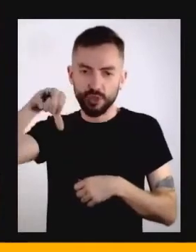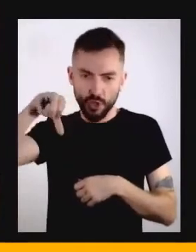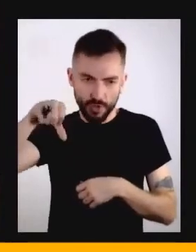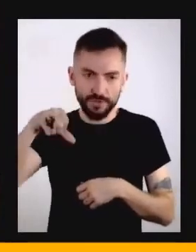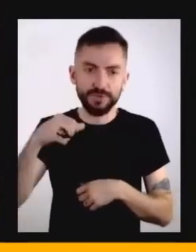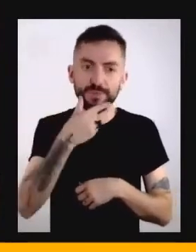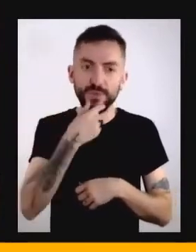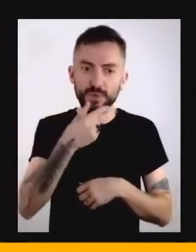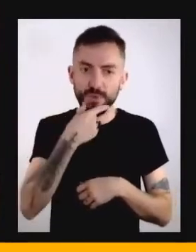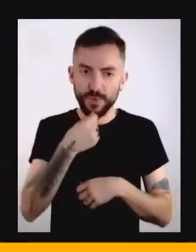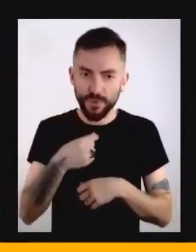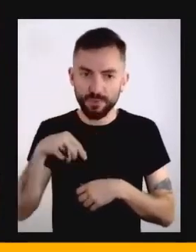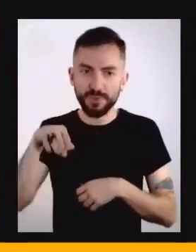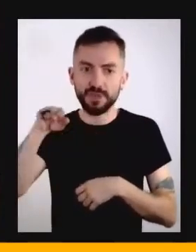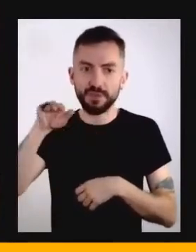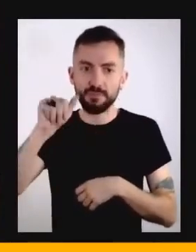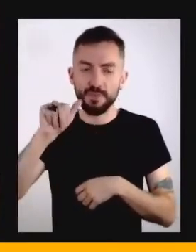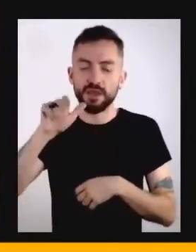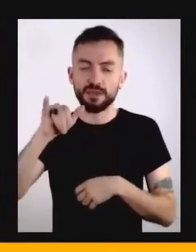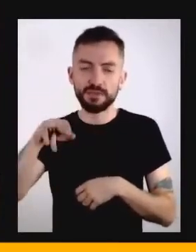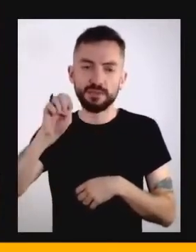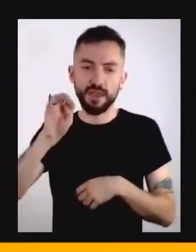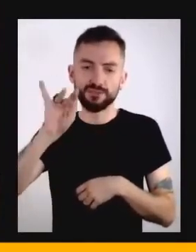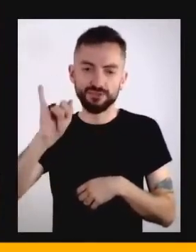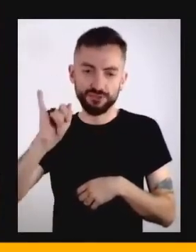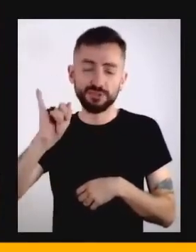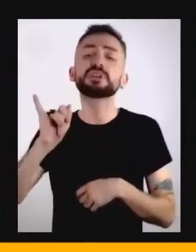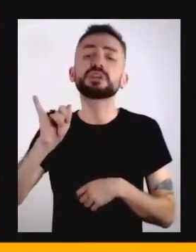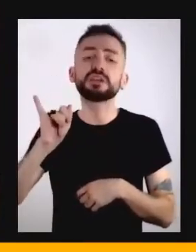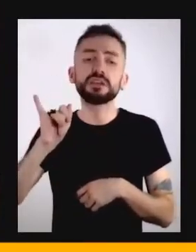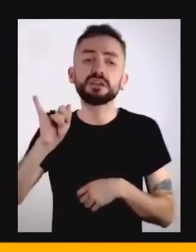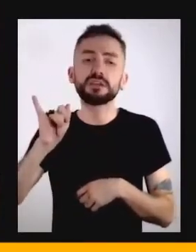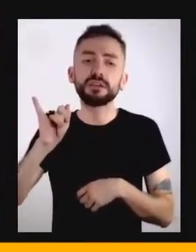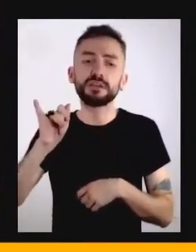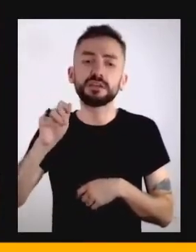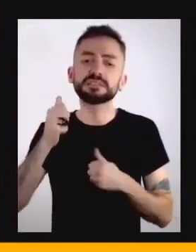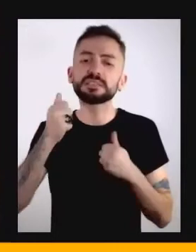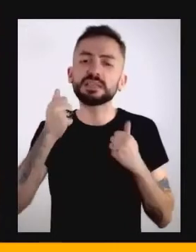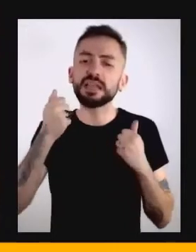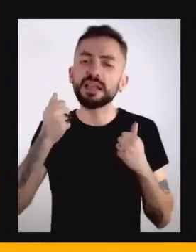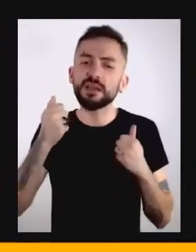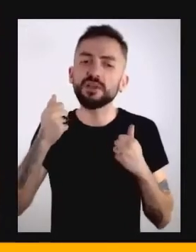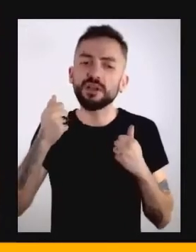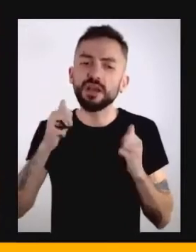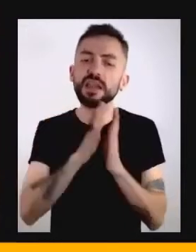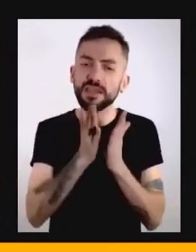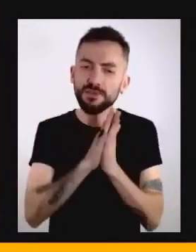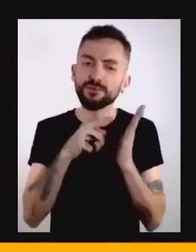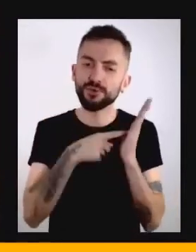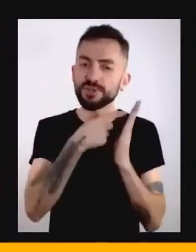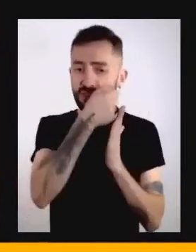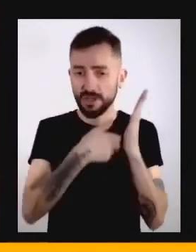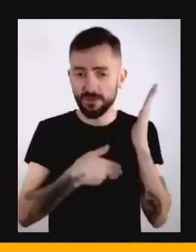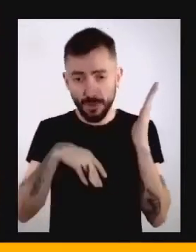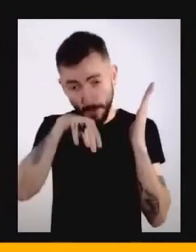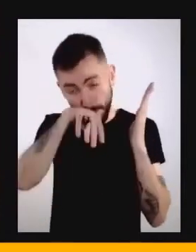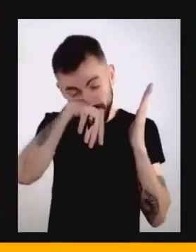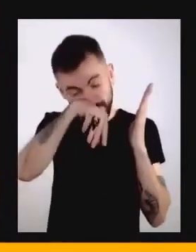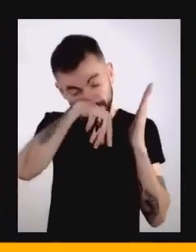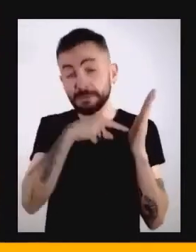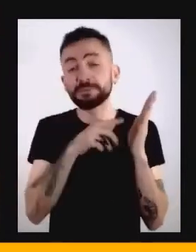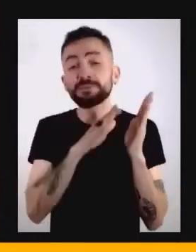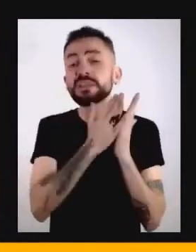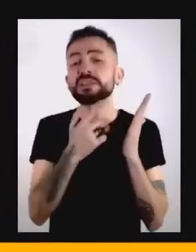escreveu um livro que se chamava O Manifesto